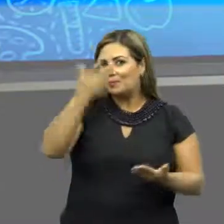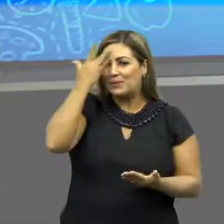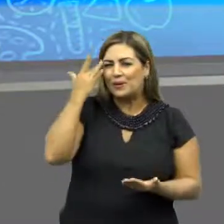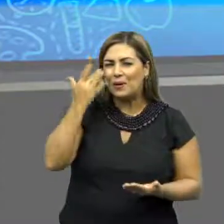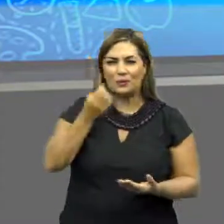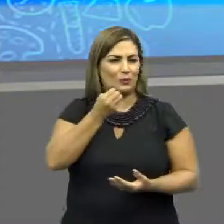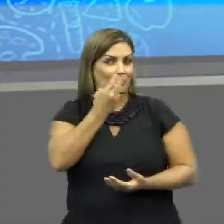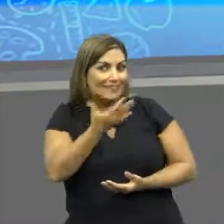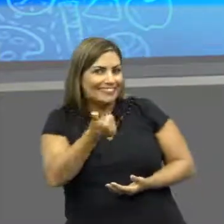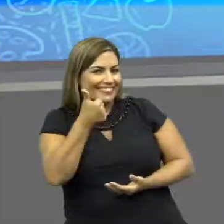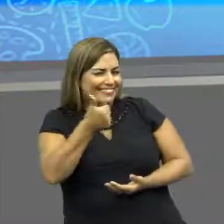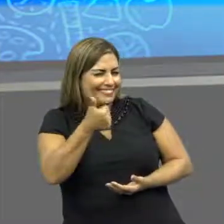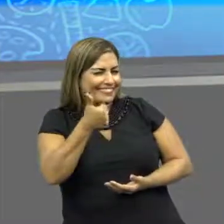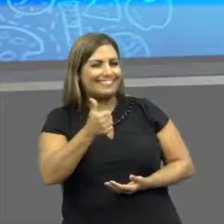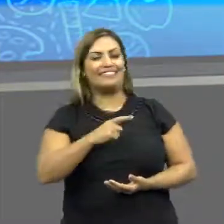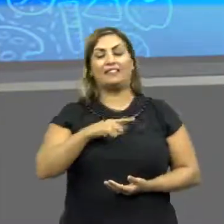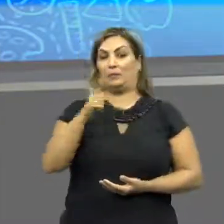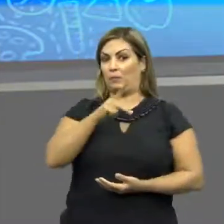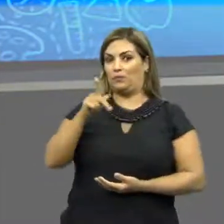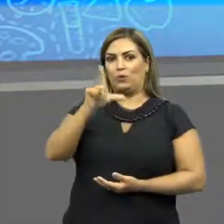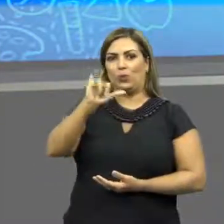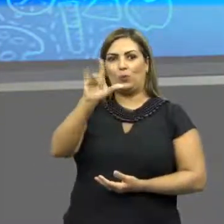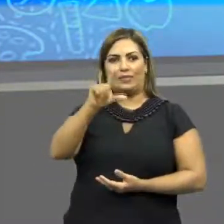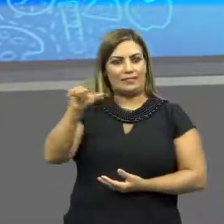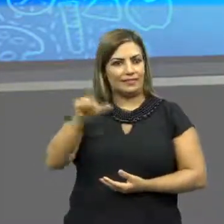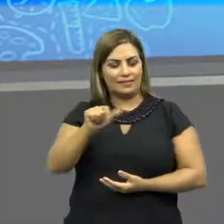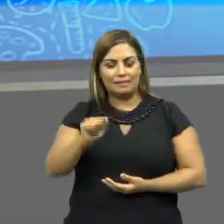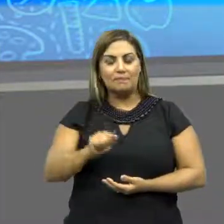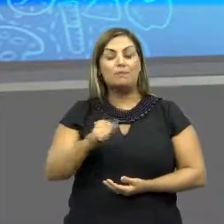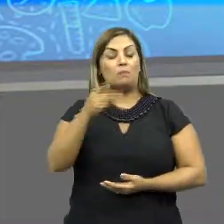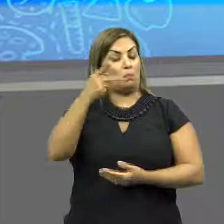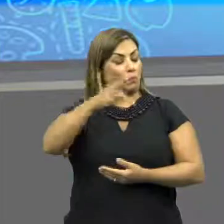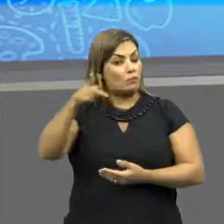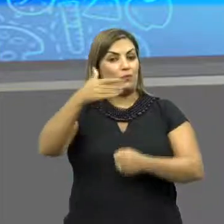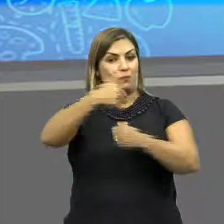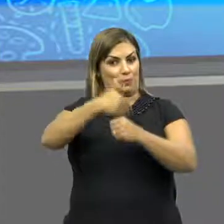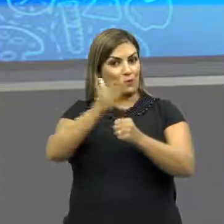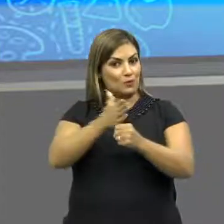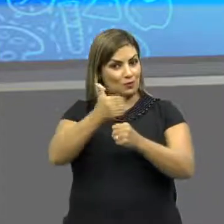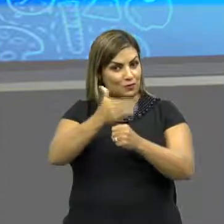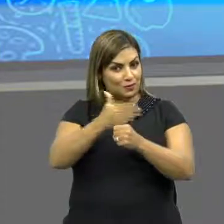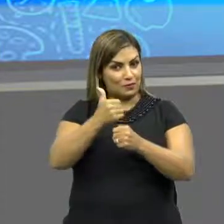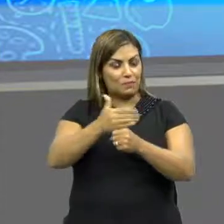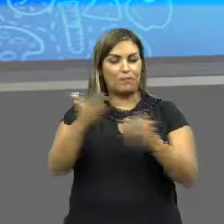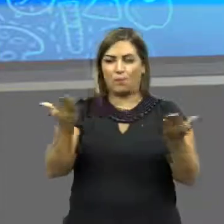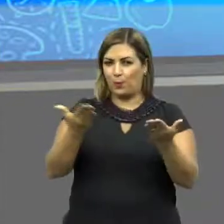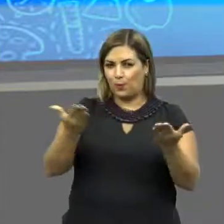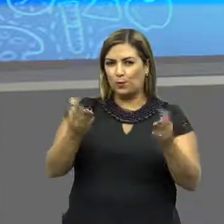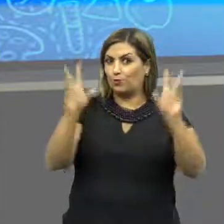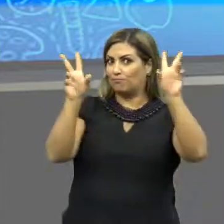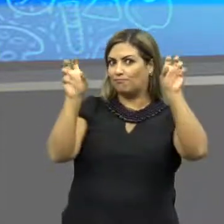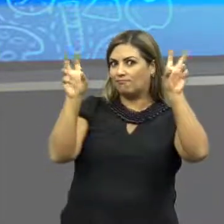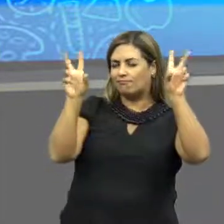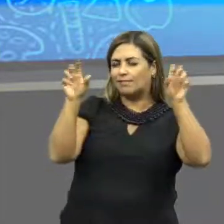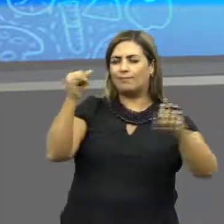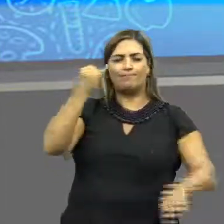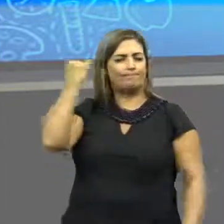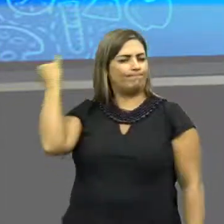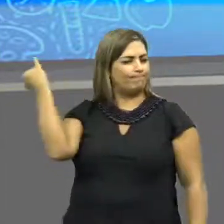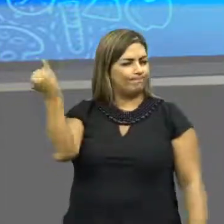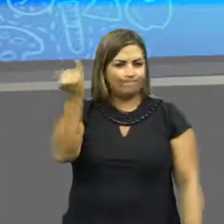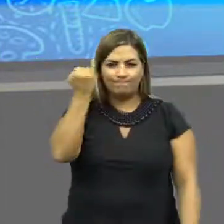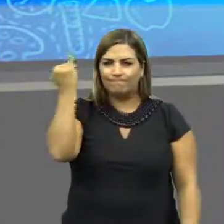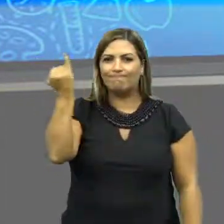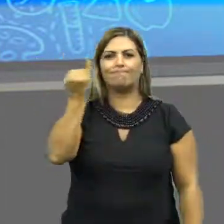Fala, galera! 100%! Eu sou o Professor Luiz Carlos, professor de Biologia, e estou aqui hoje para falar um assunto de